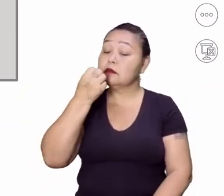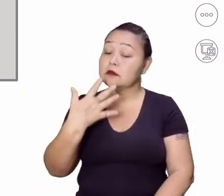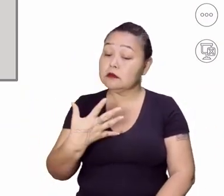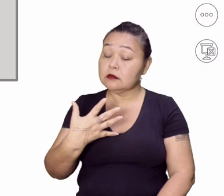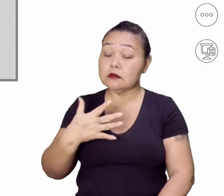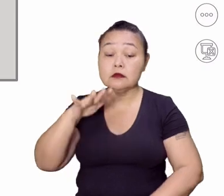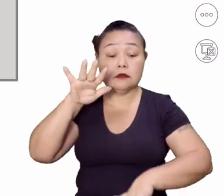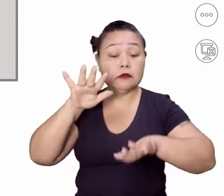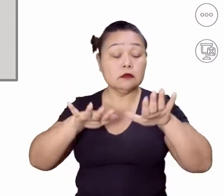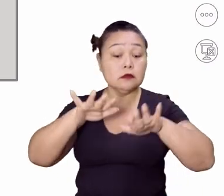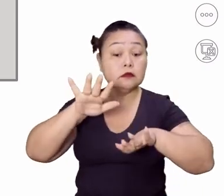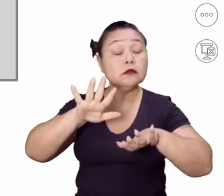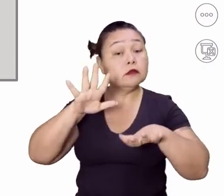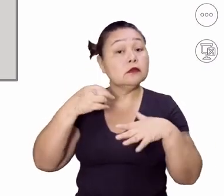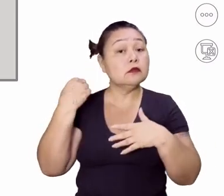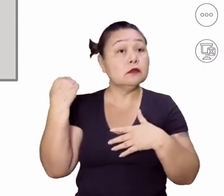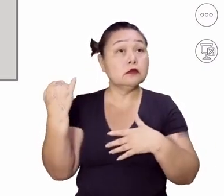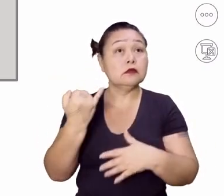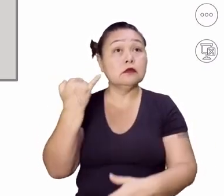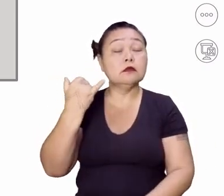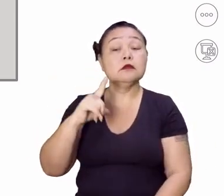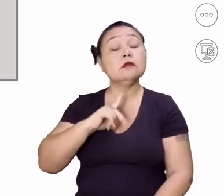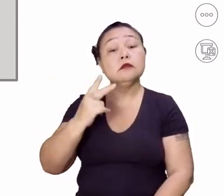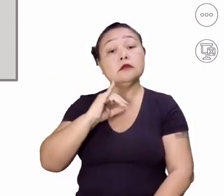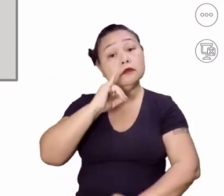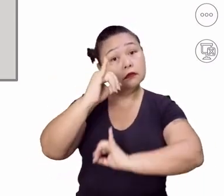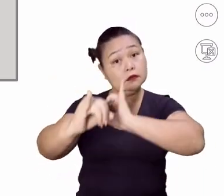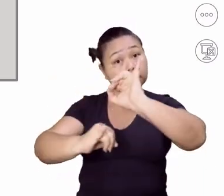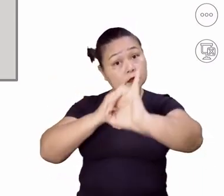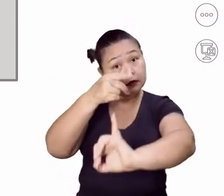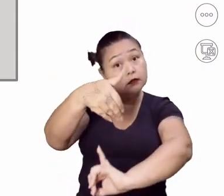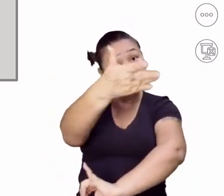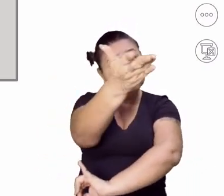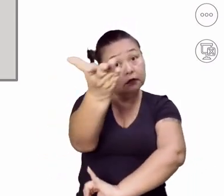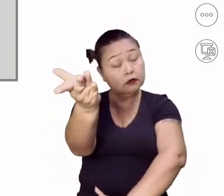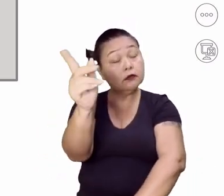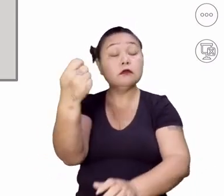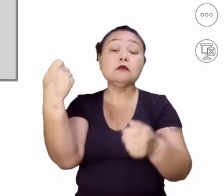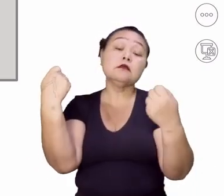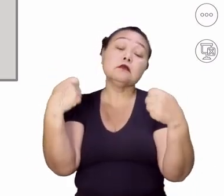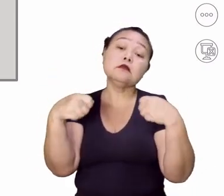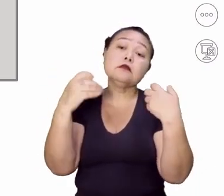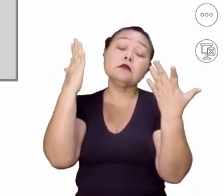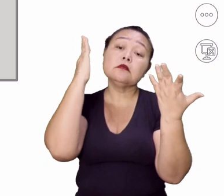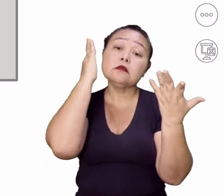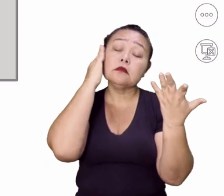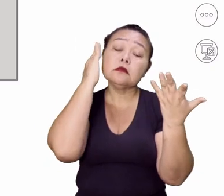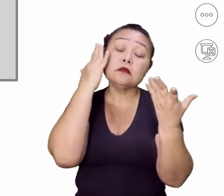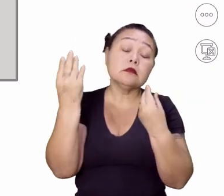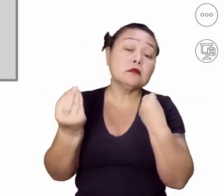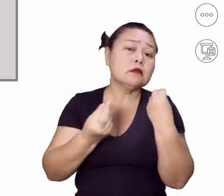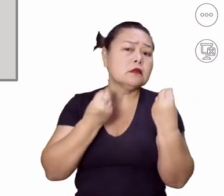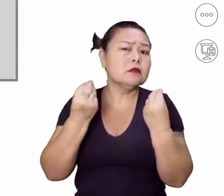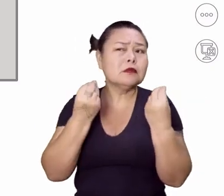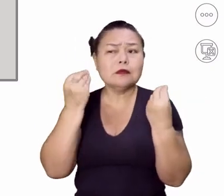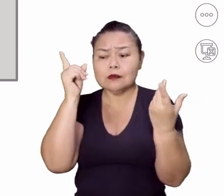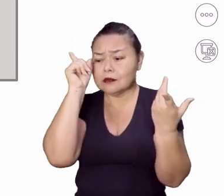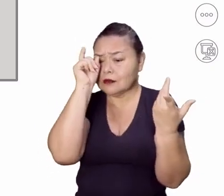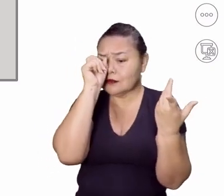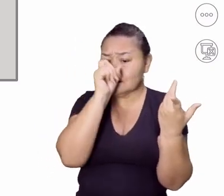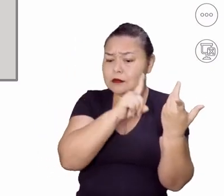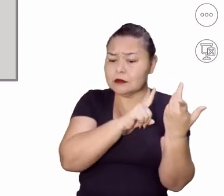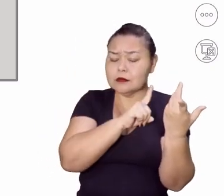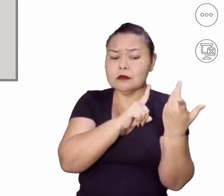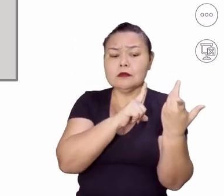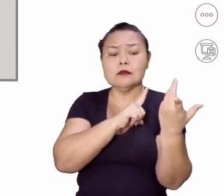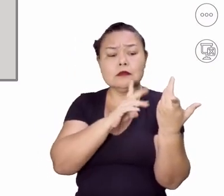gente, algumas coisas são importantes, a gente tem que dizer para vocês. Por quê? Para que vocês possam entender a complexidade